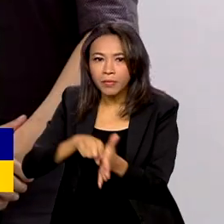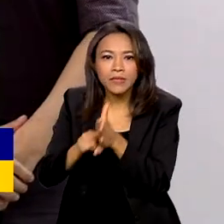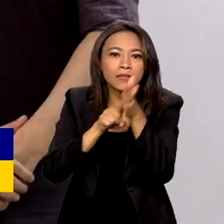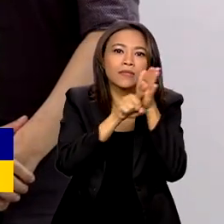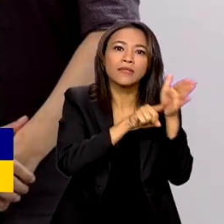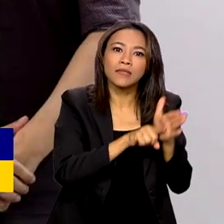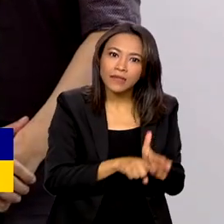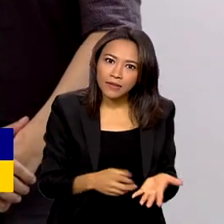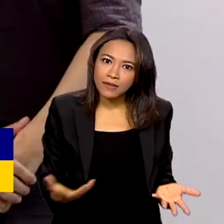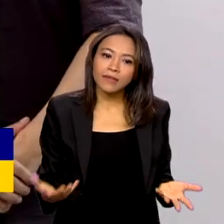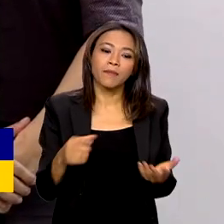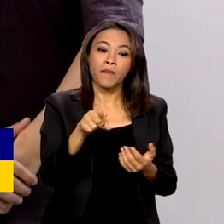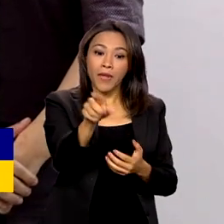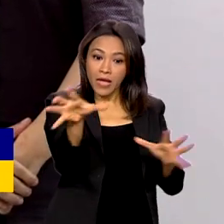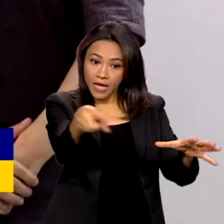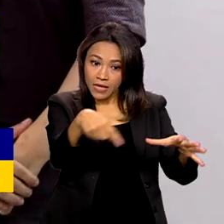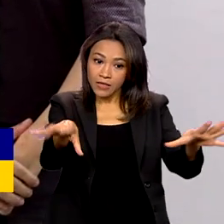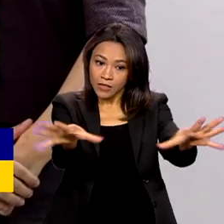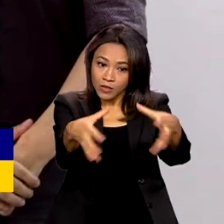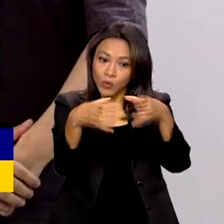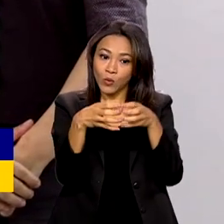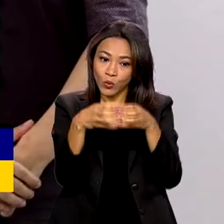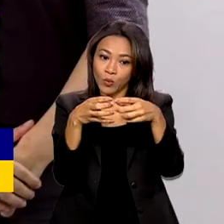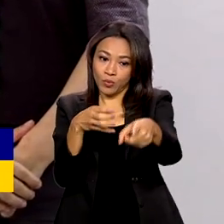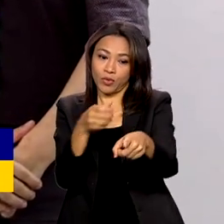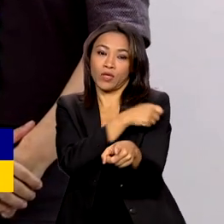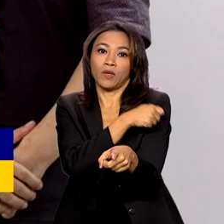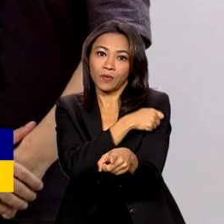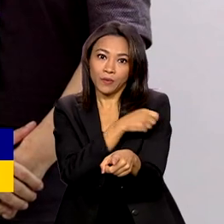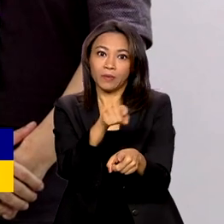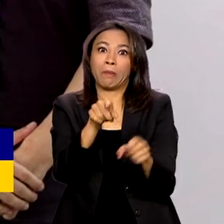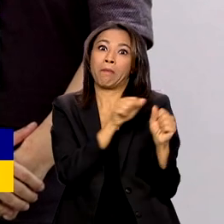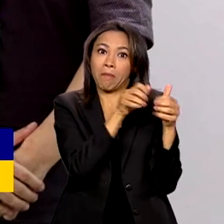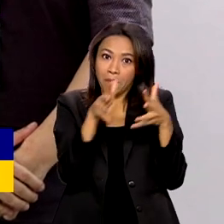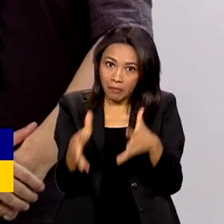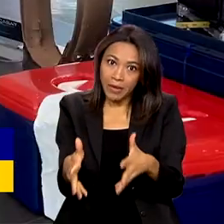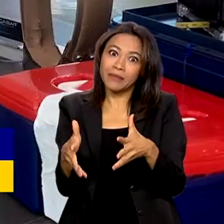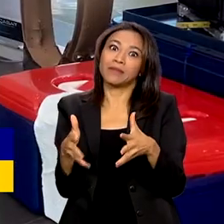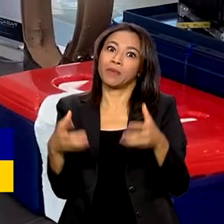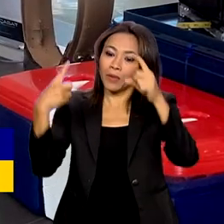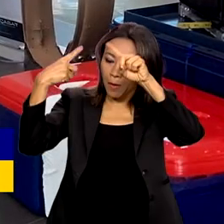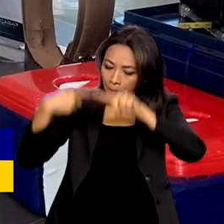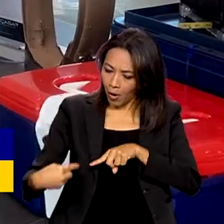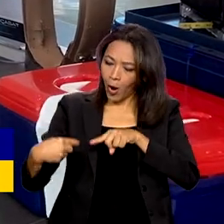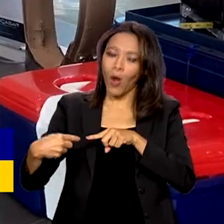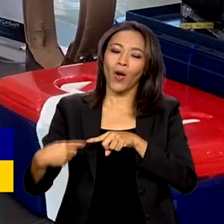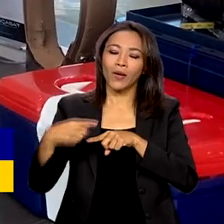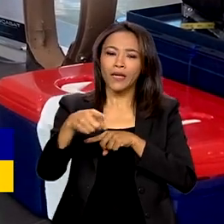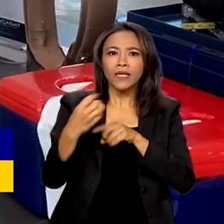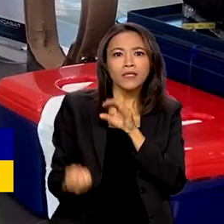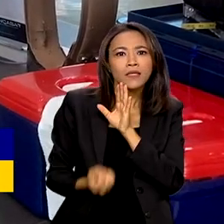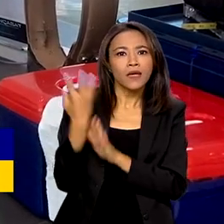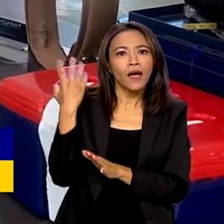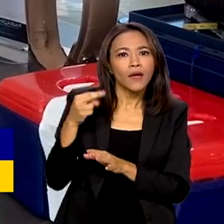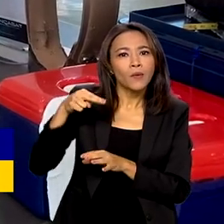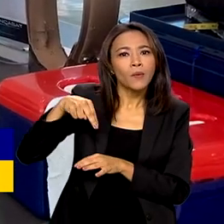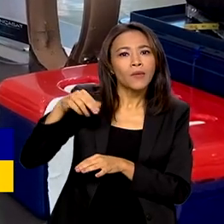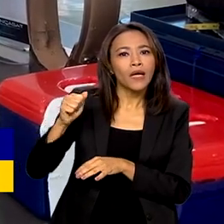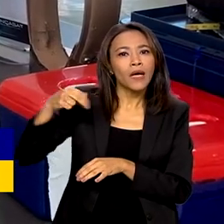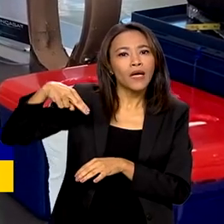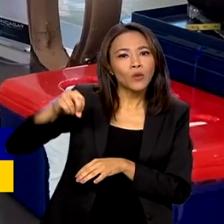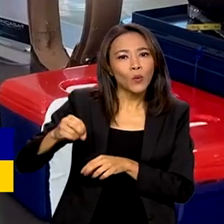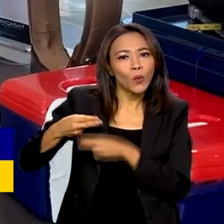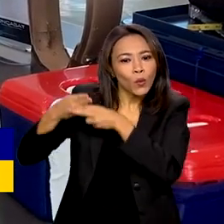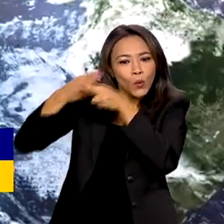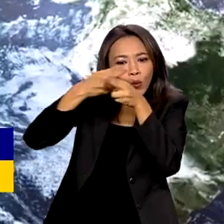Esse grupo de alunos do Instituto Mauá de Tecnologia participou da Olimpíada. Eles criaram um nanossatélite em